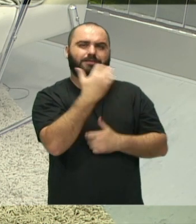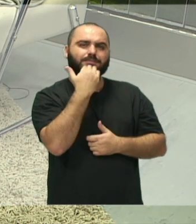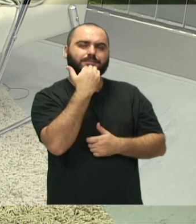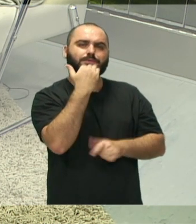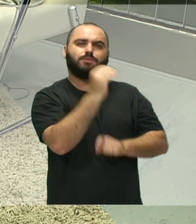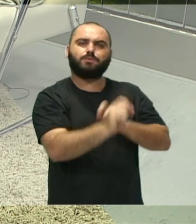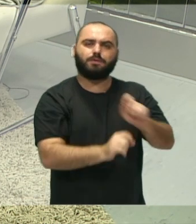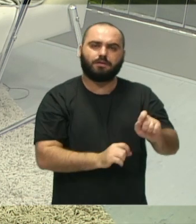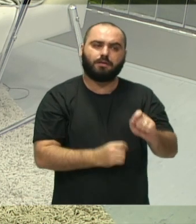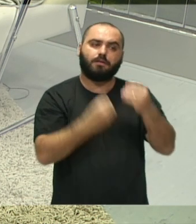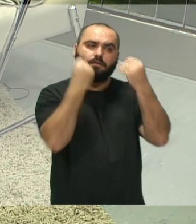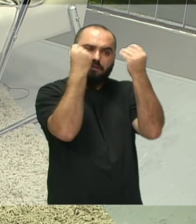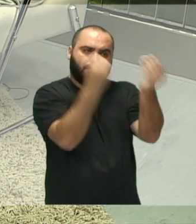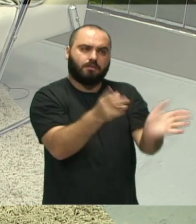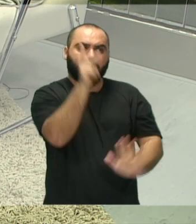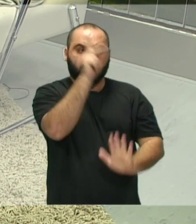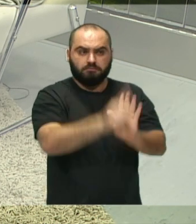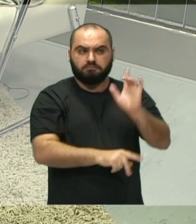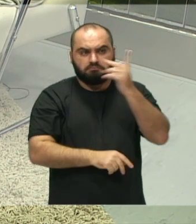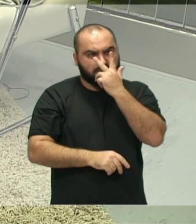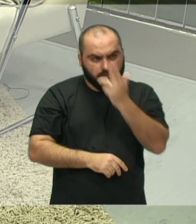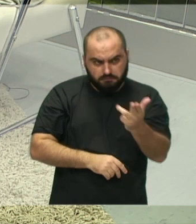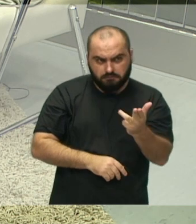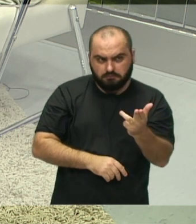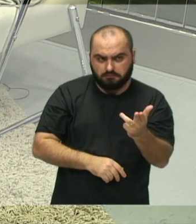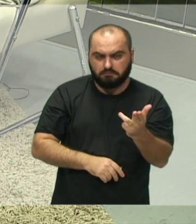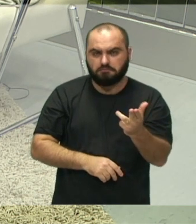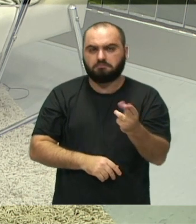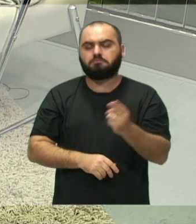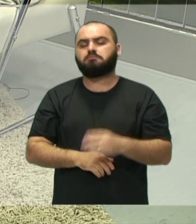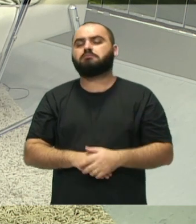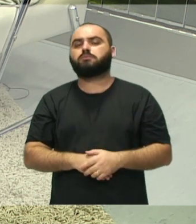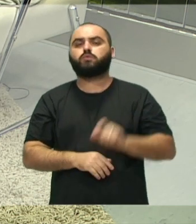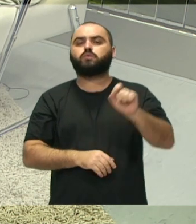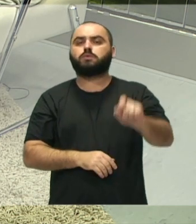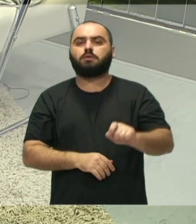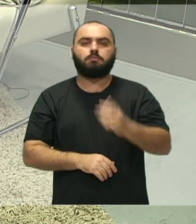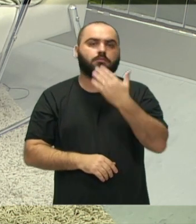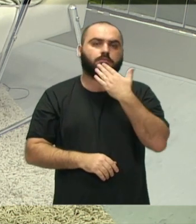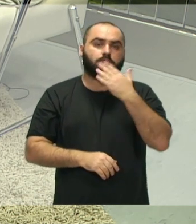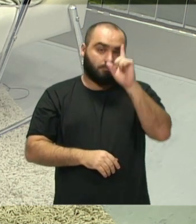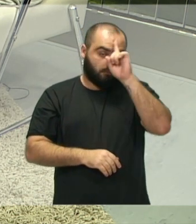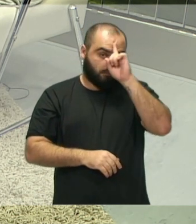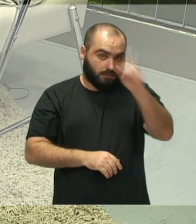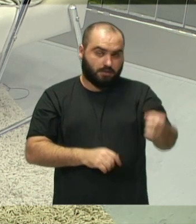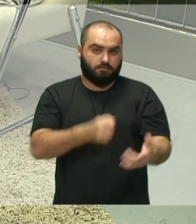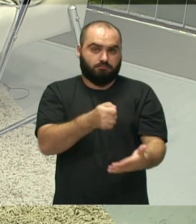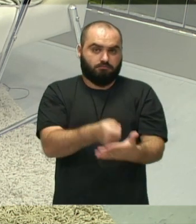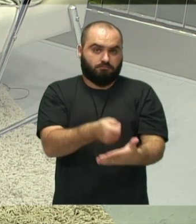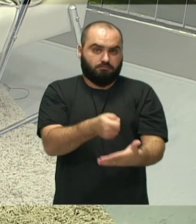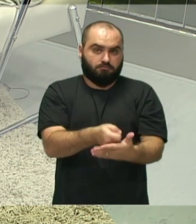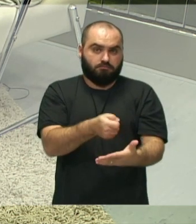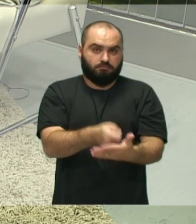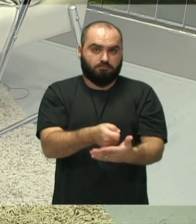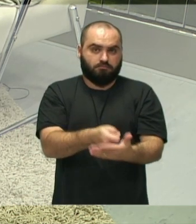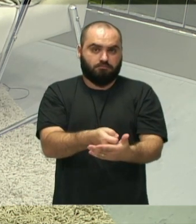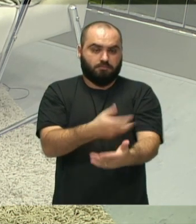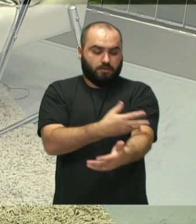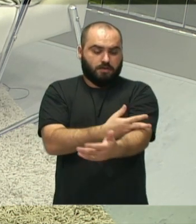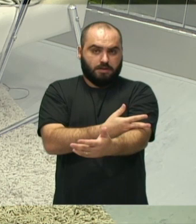o envio de um projeto, né? A senhora envia em forma de anteprojeto e ele trata da obrigatoriedade dos exames